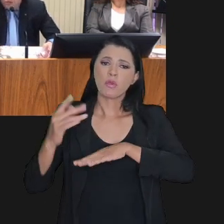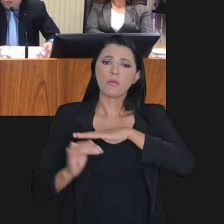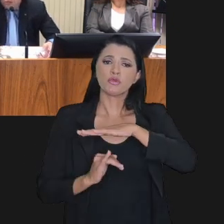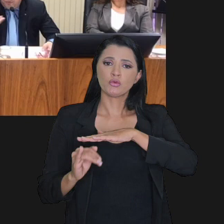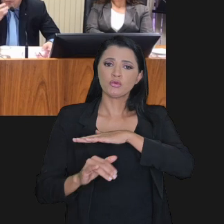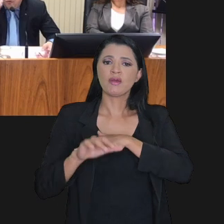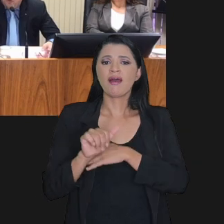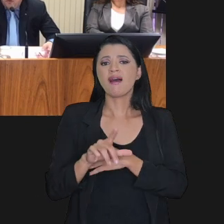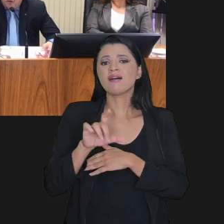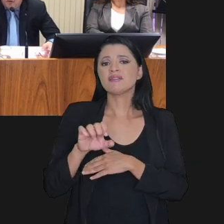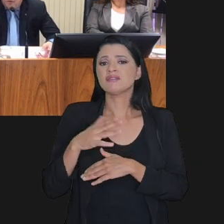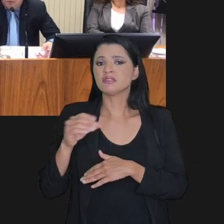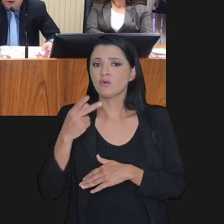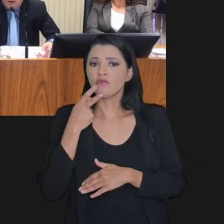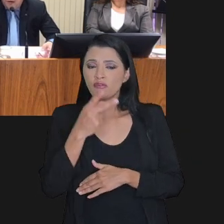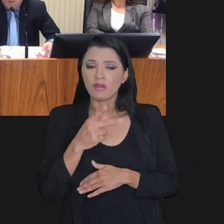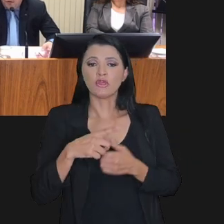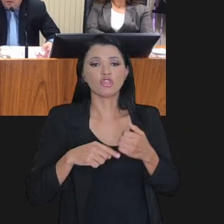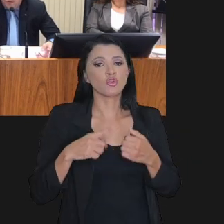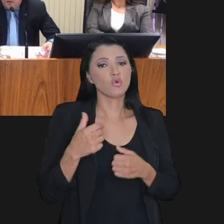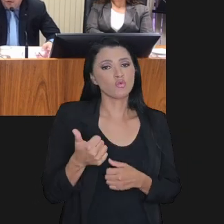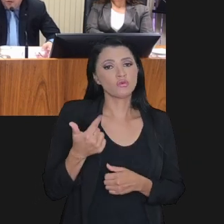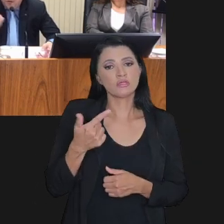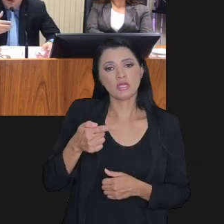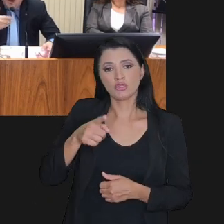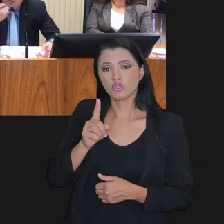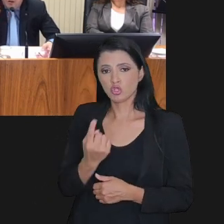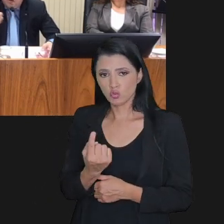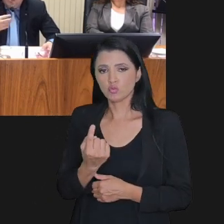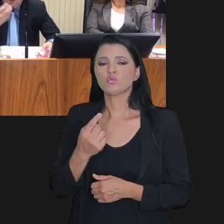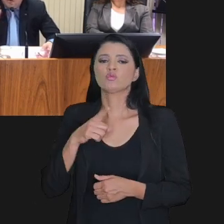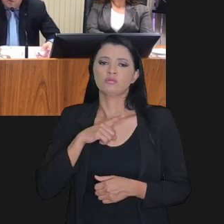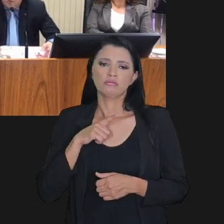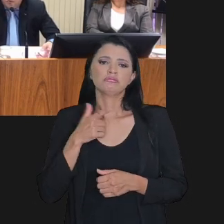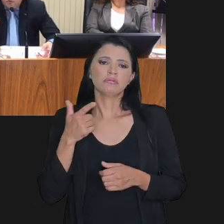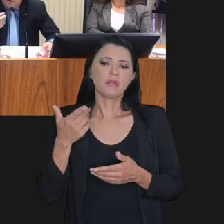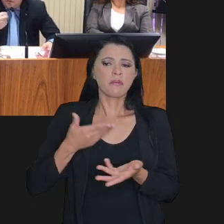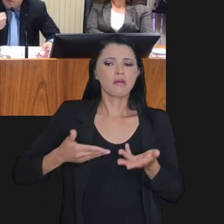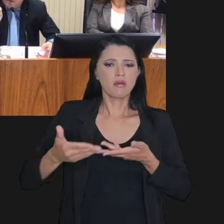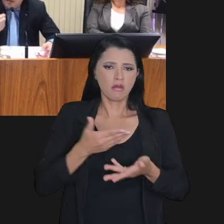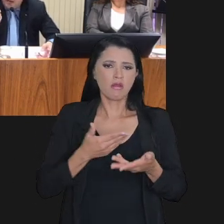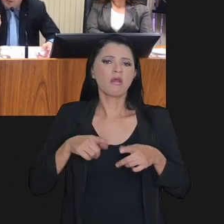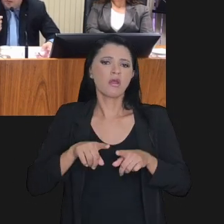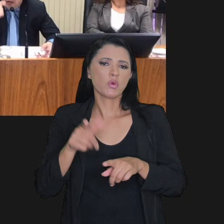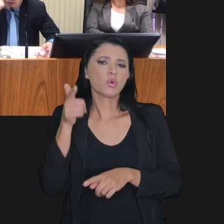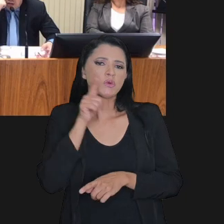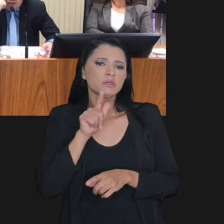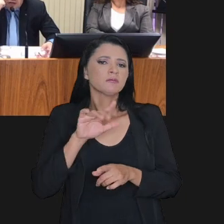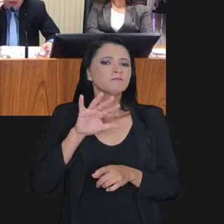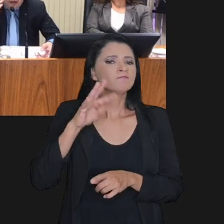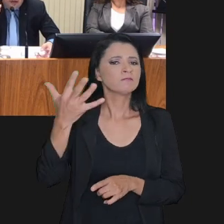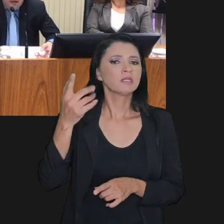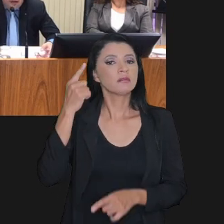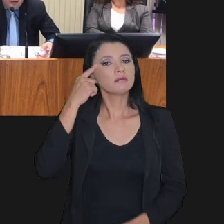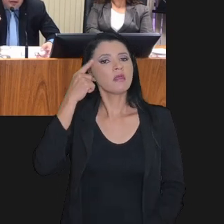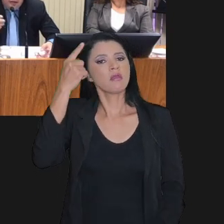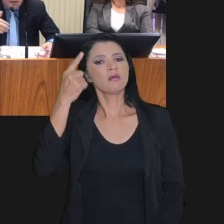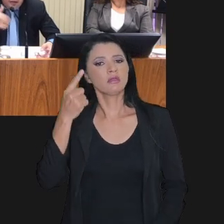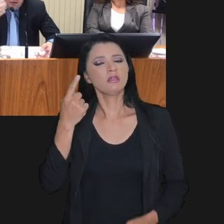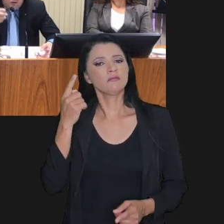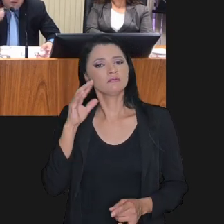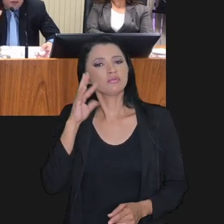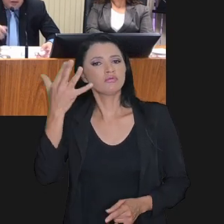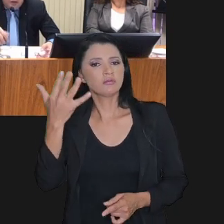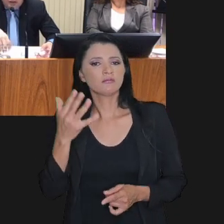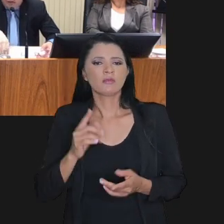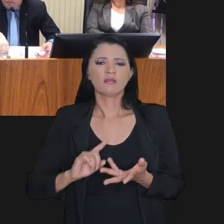como o próprio Instituto da Transação fala no artigo 171, através de concessões múltiplas, consegue resolver, a ideia é